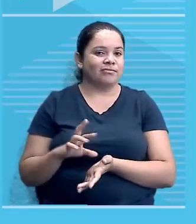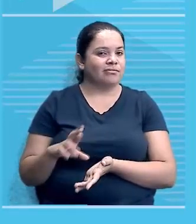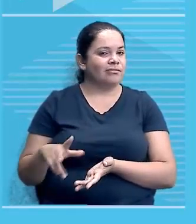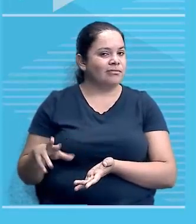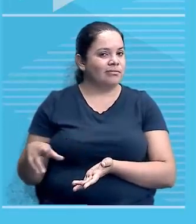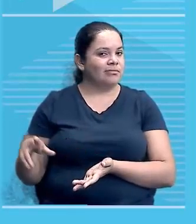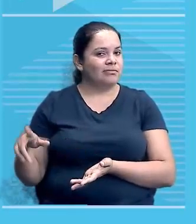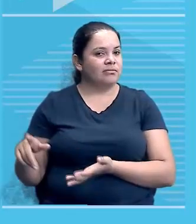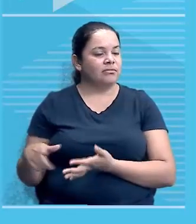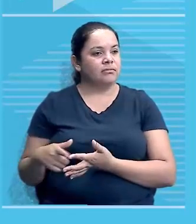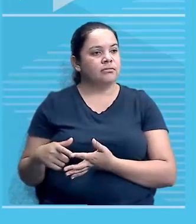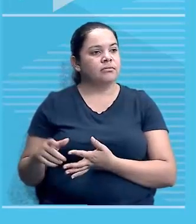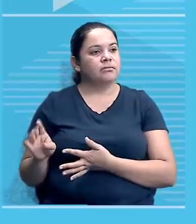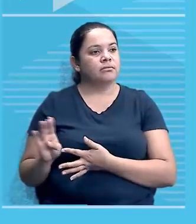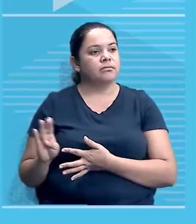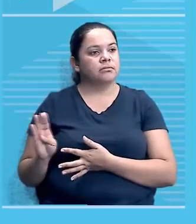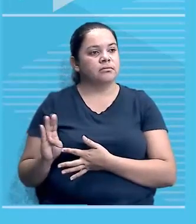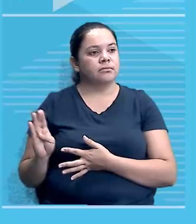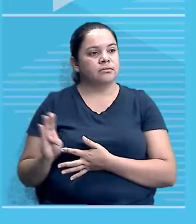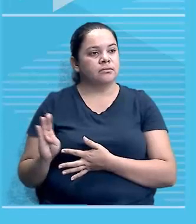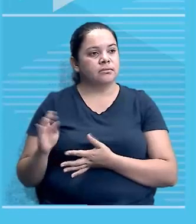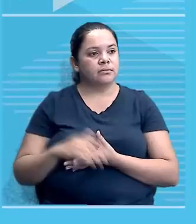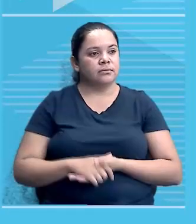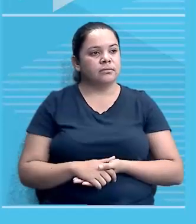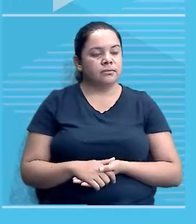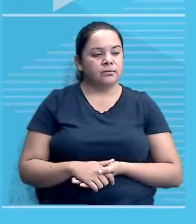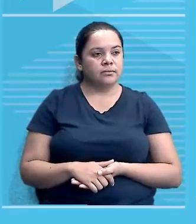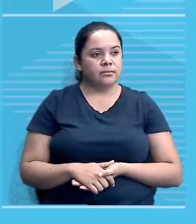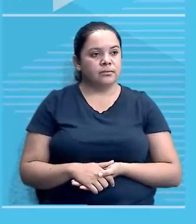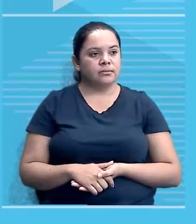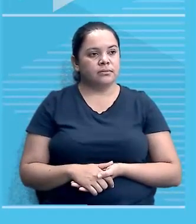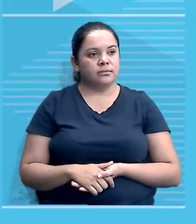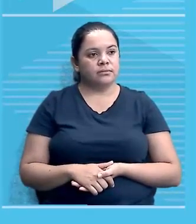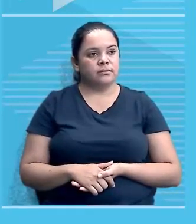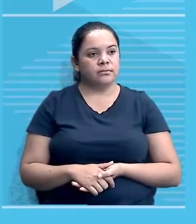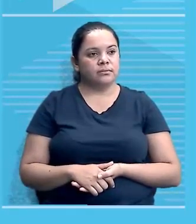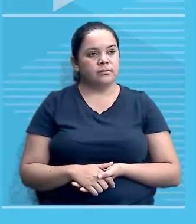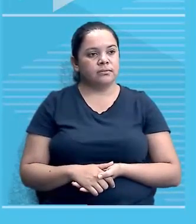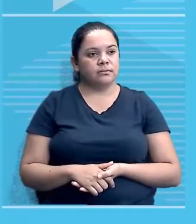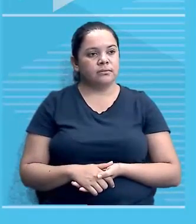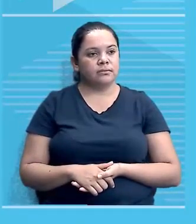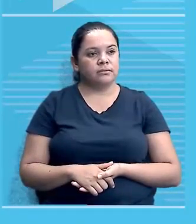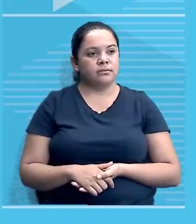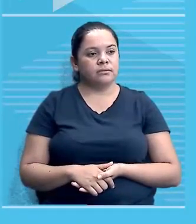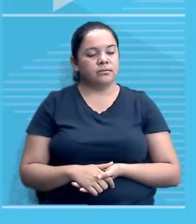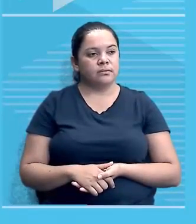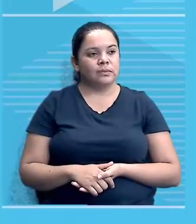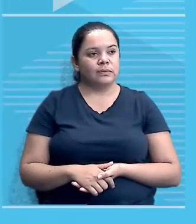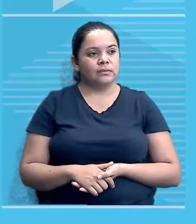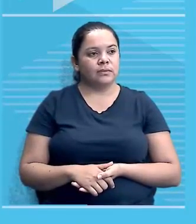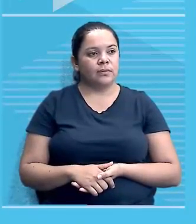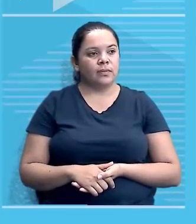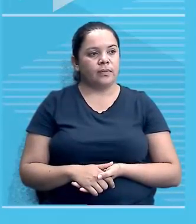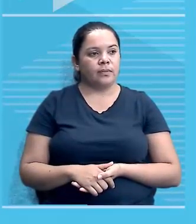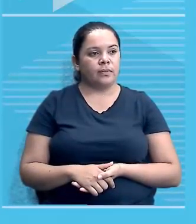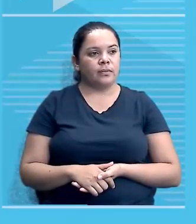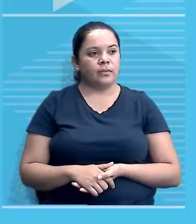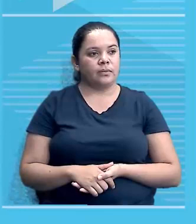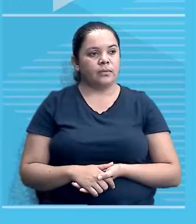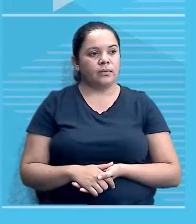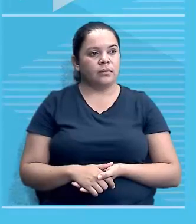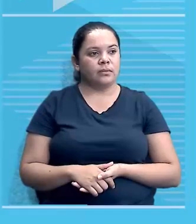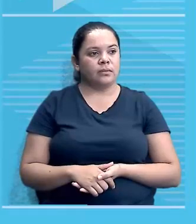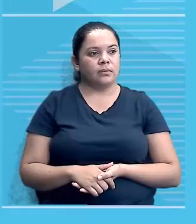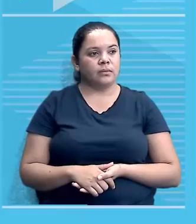errado. B, ela foi motivada pela busca de novas fontes de matérias-primas de novos mercados consumidores